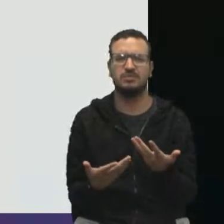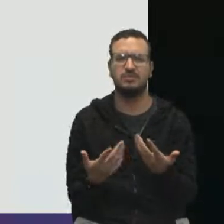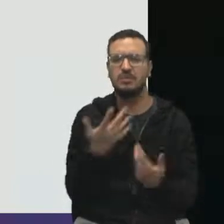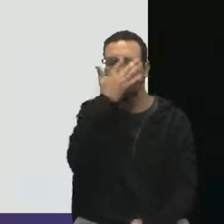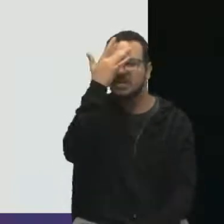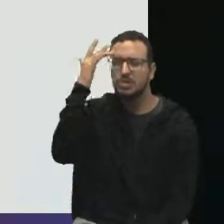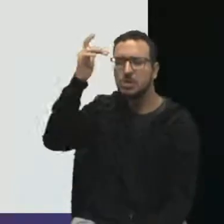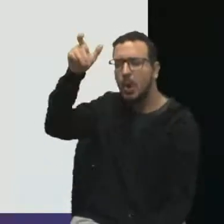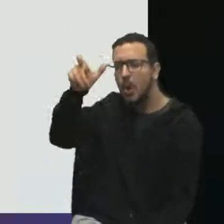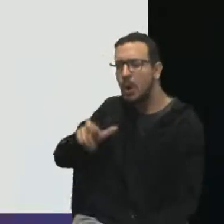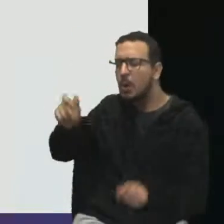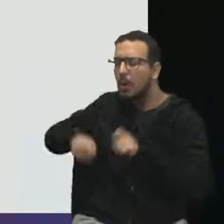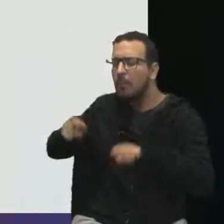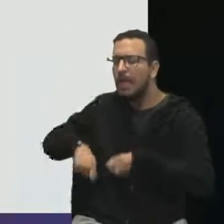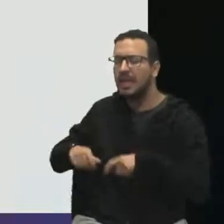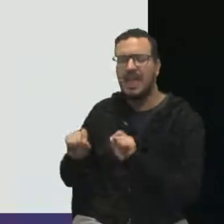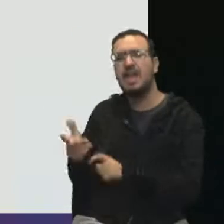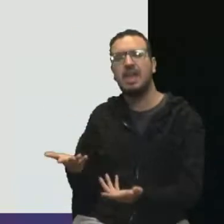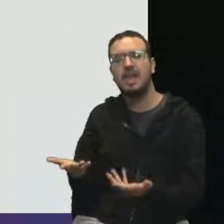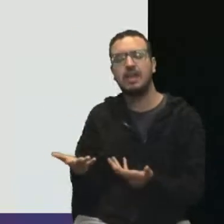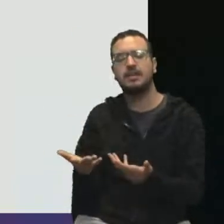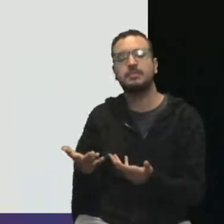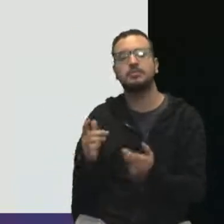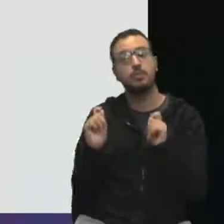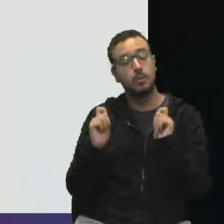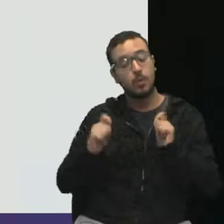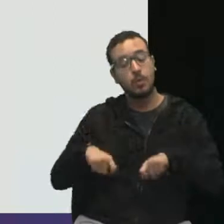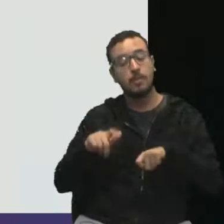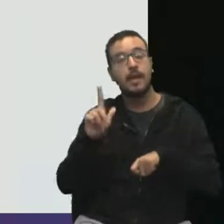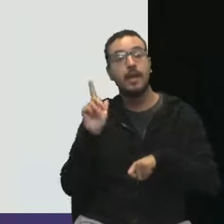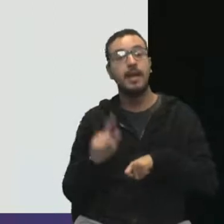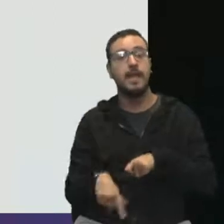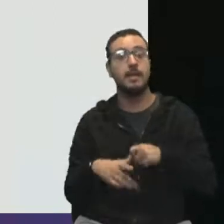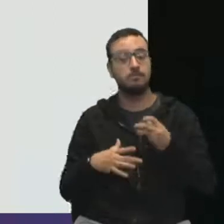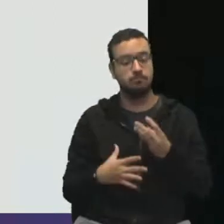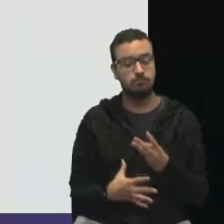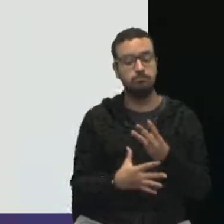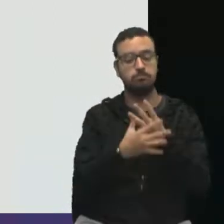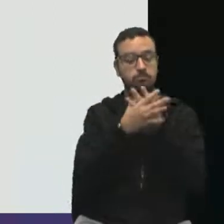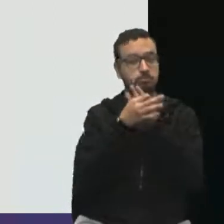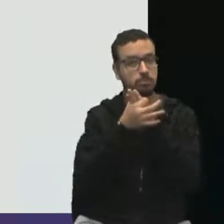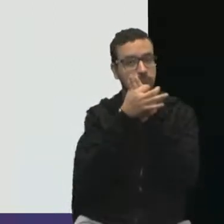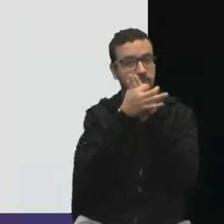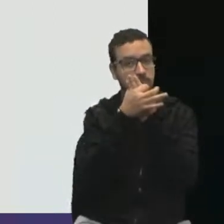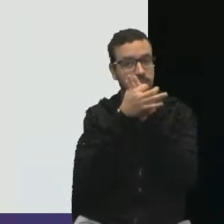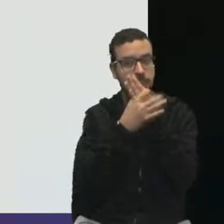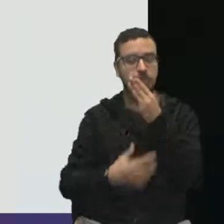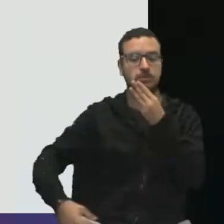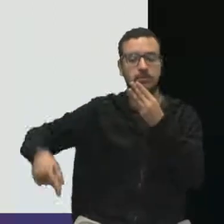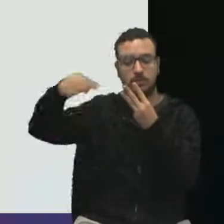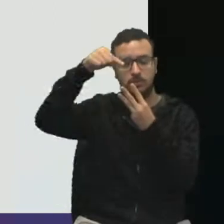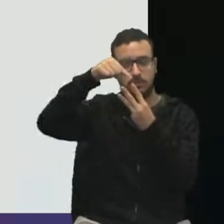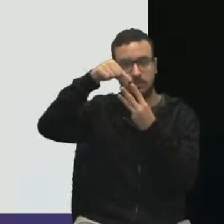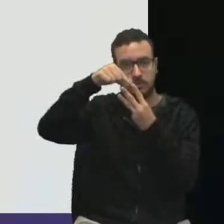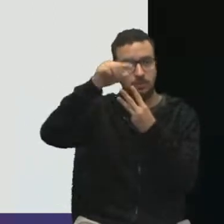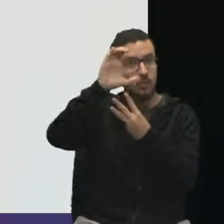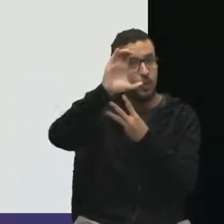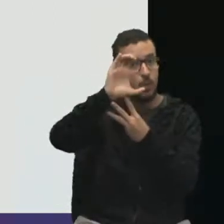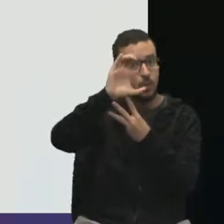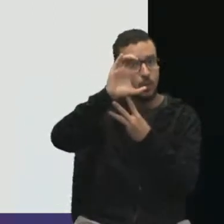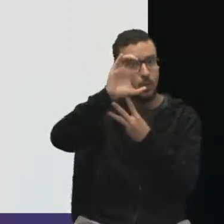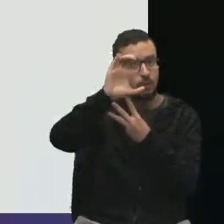competente? A gente vai dizer que competência é a soma de conhecimento,